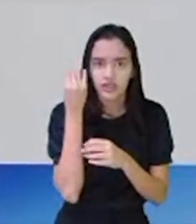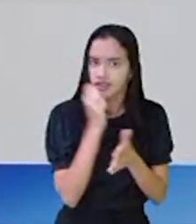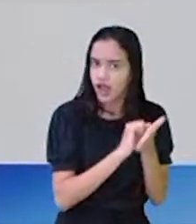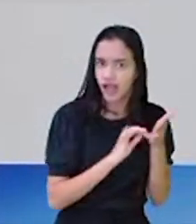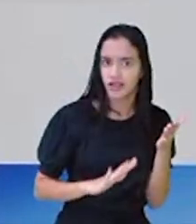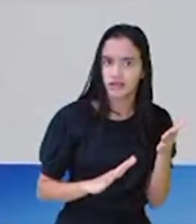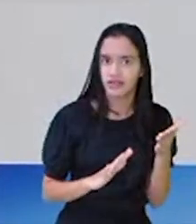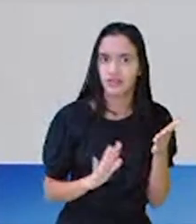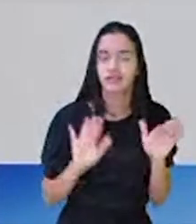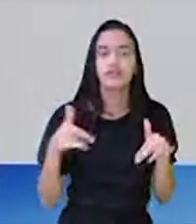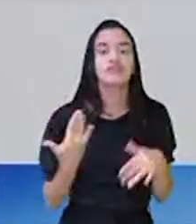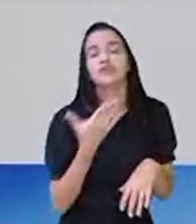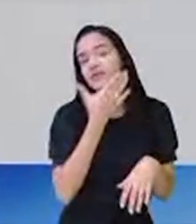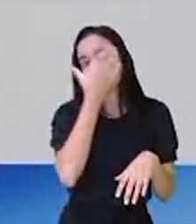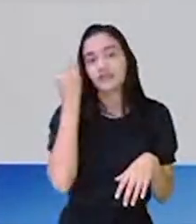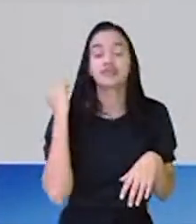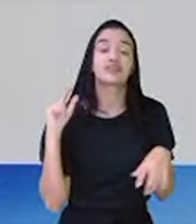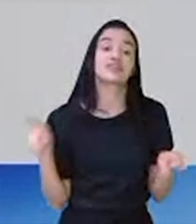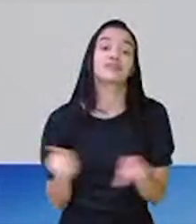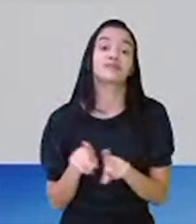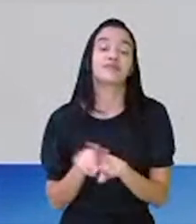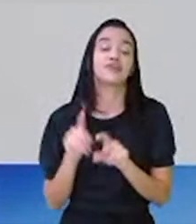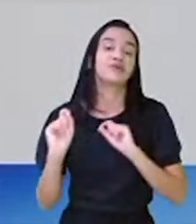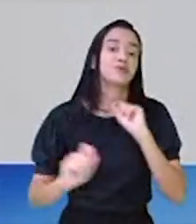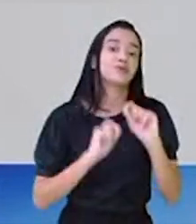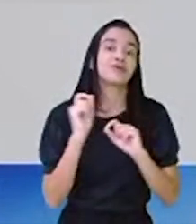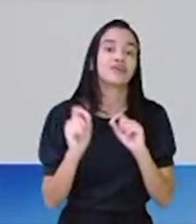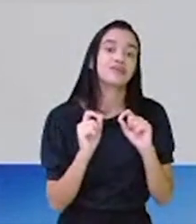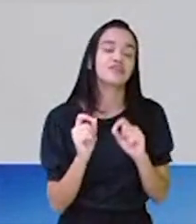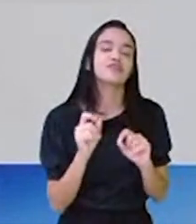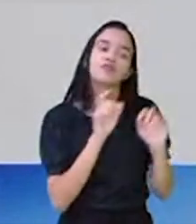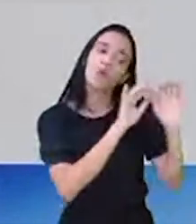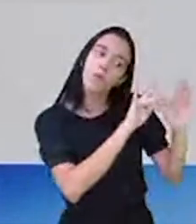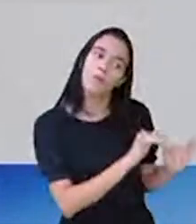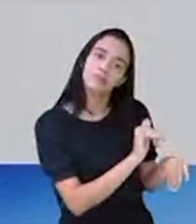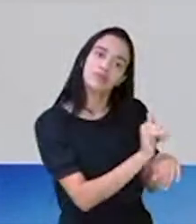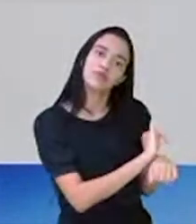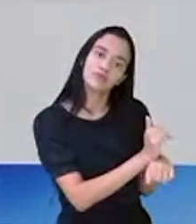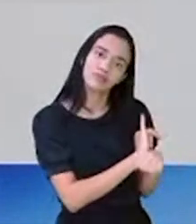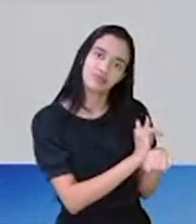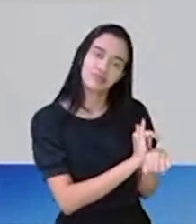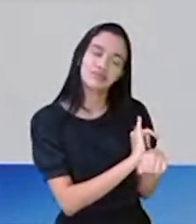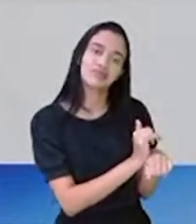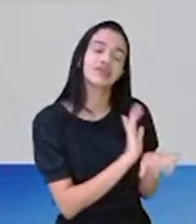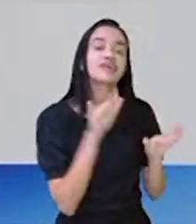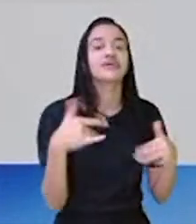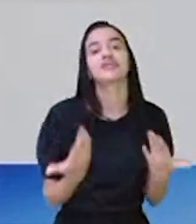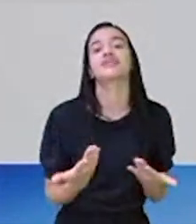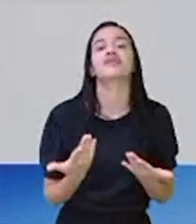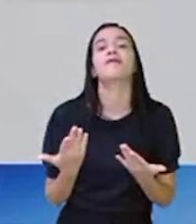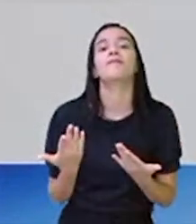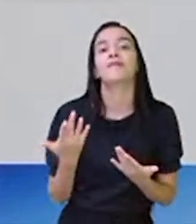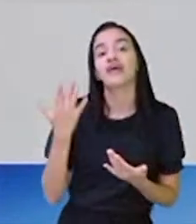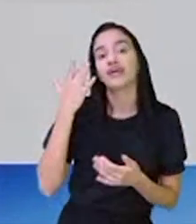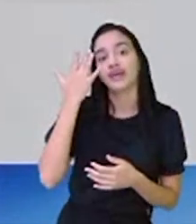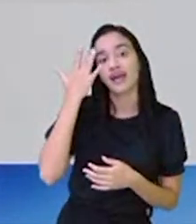da atividade e não esqueçam também de deixar lá os comentários no YouTube e a gente se vê